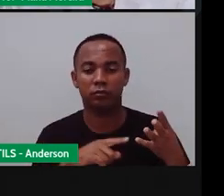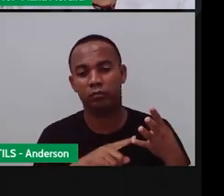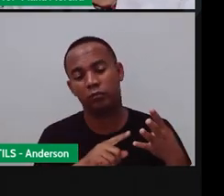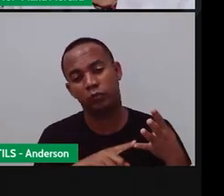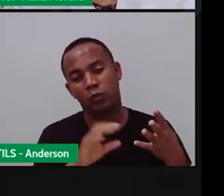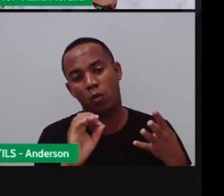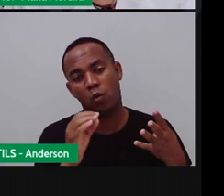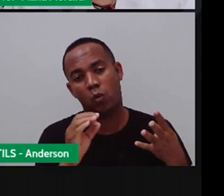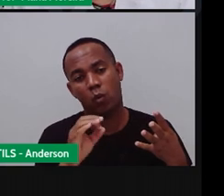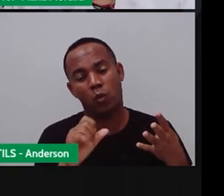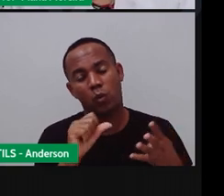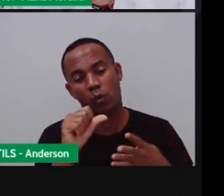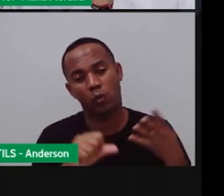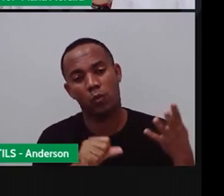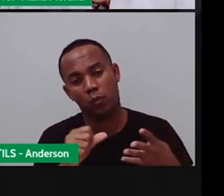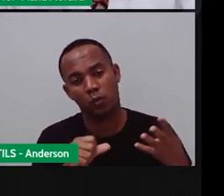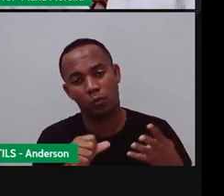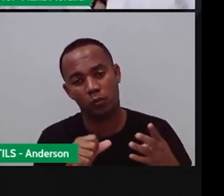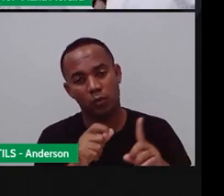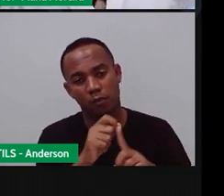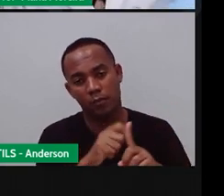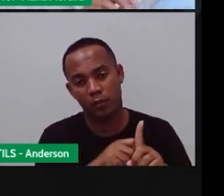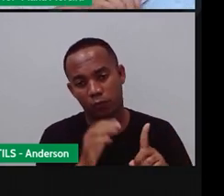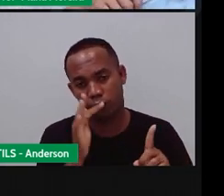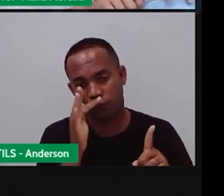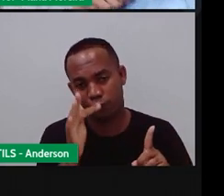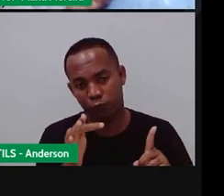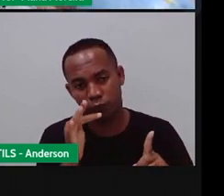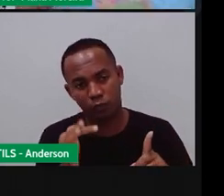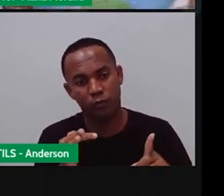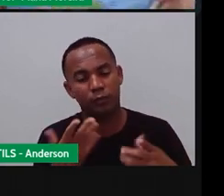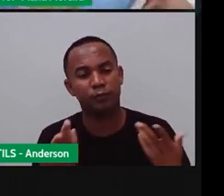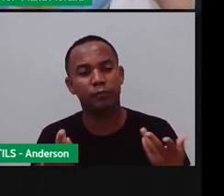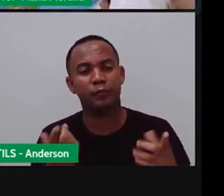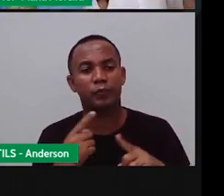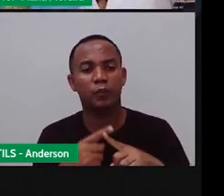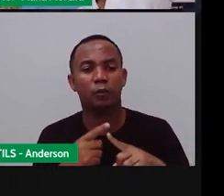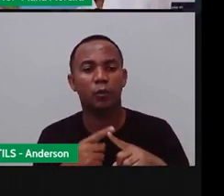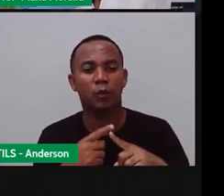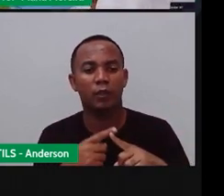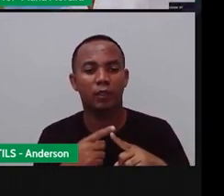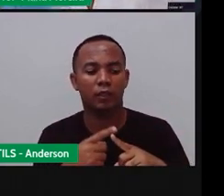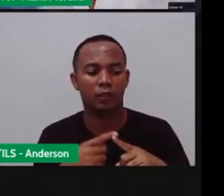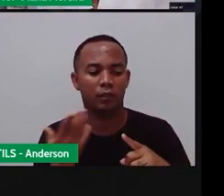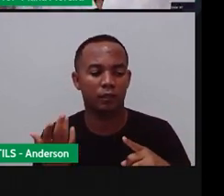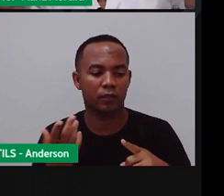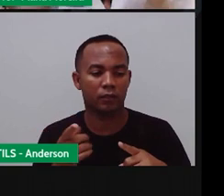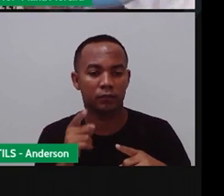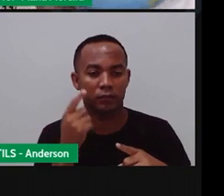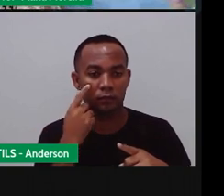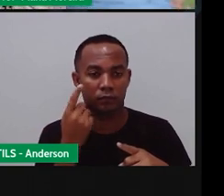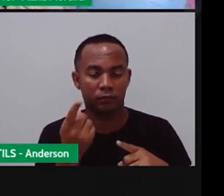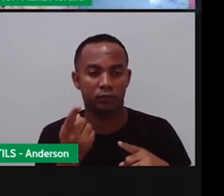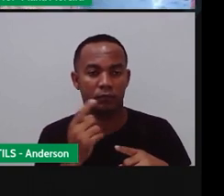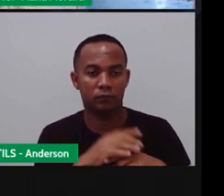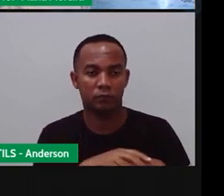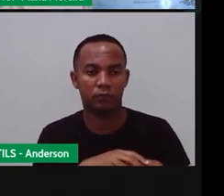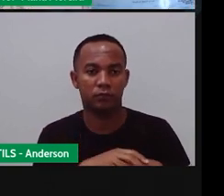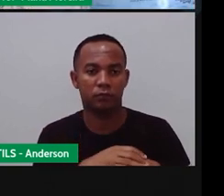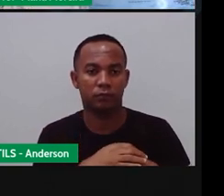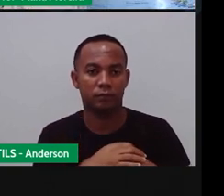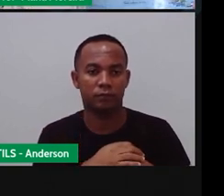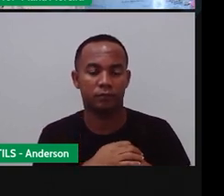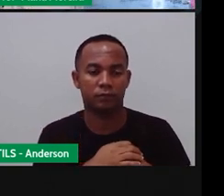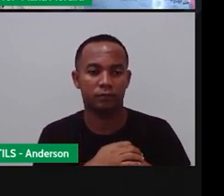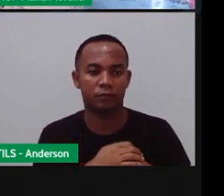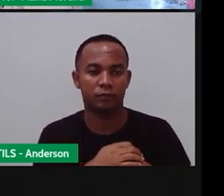marcando outono será o que? Primavera Porque olha só o hemisfério norte é essa Deixa eu abrir aqui a câmera para